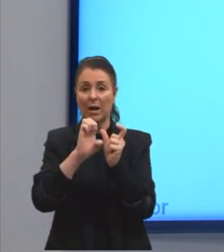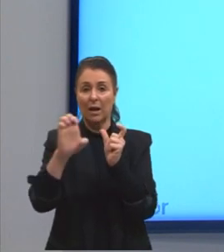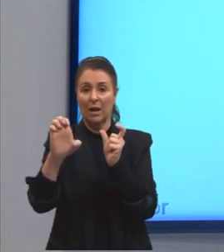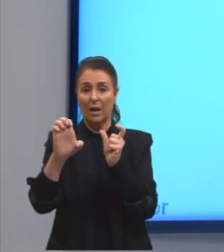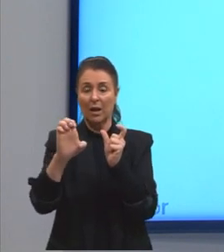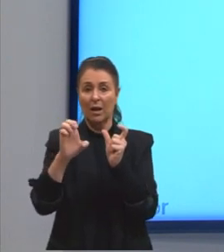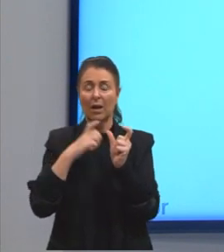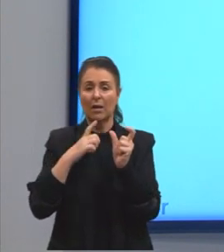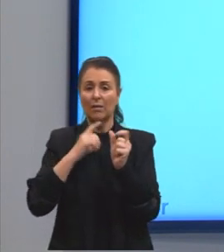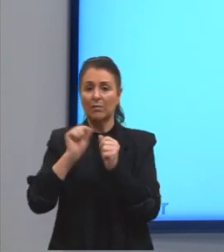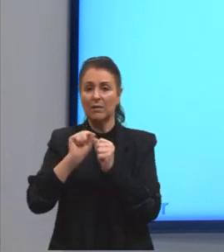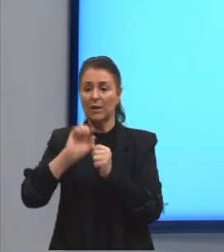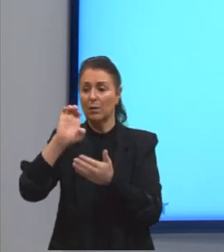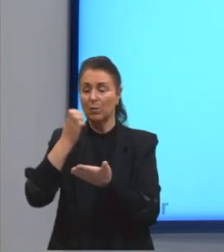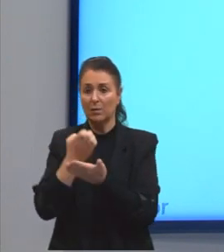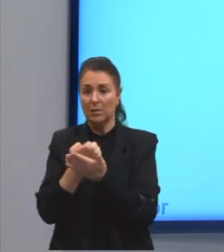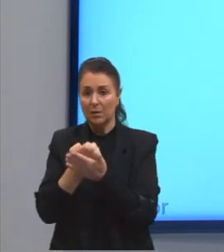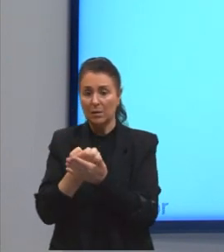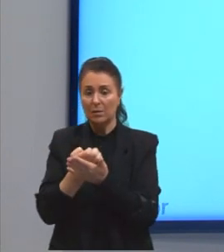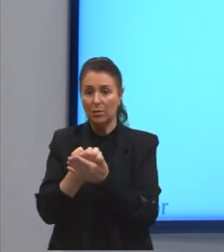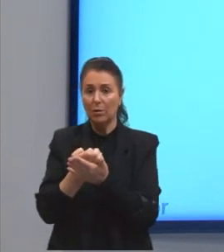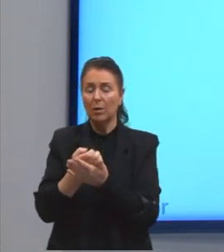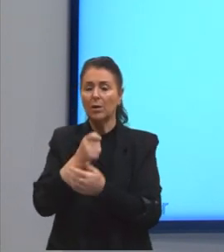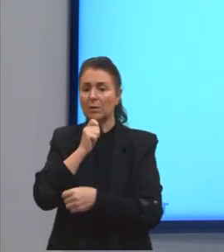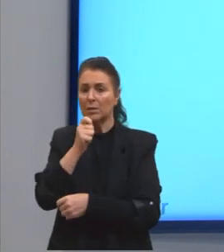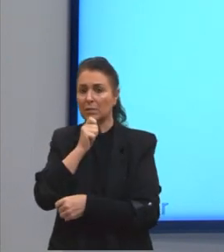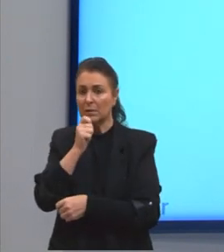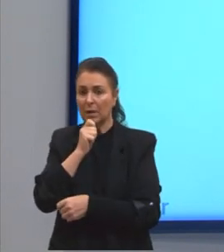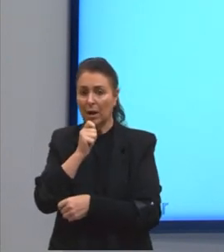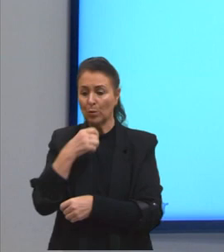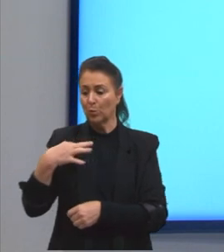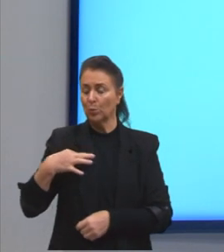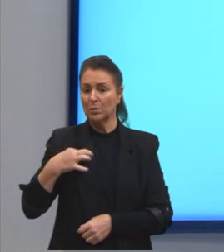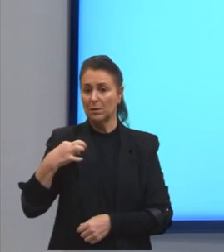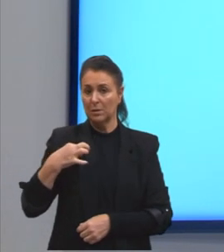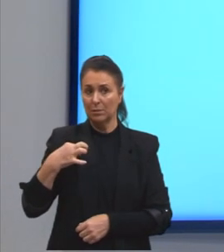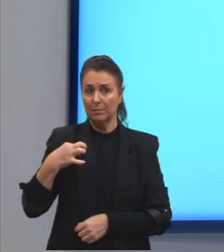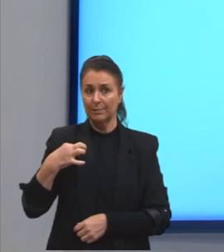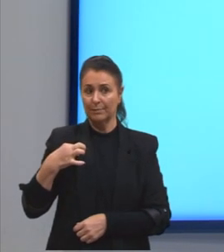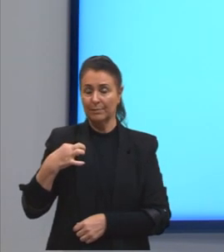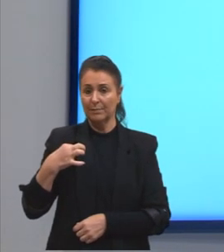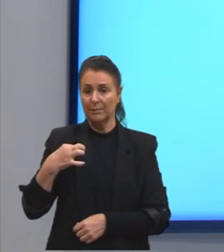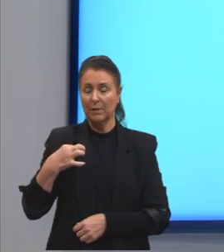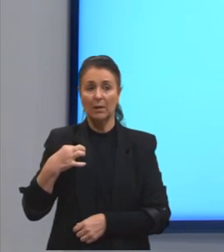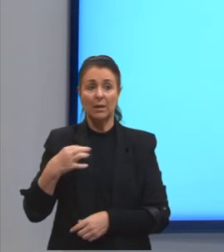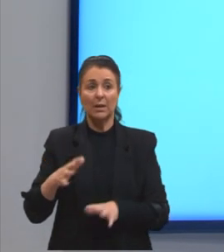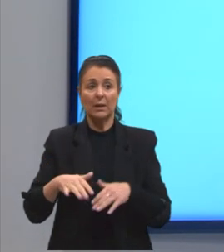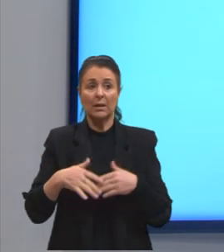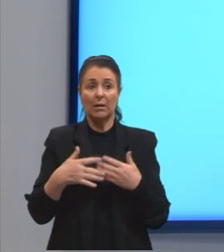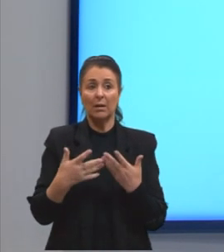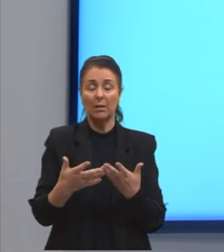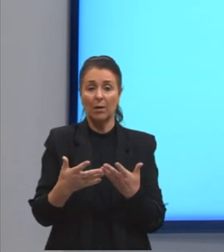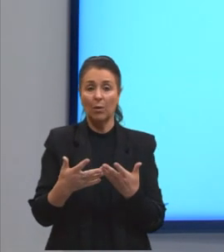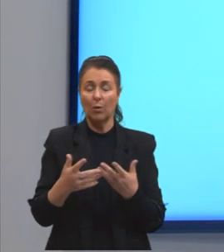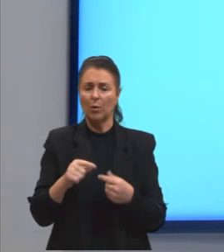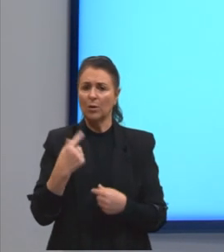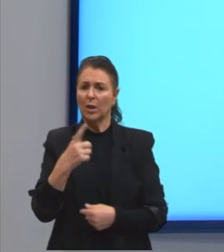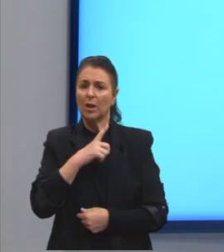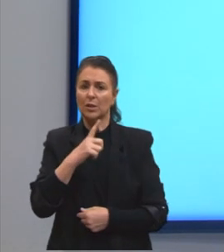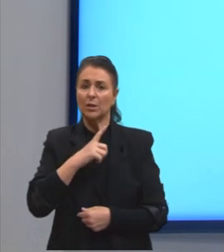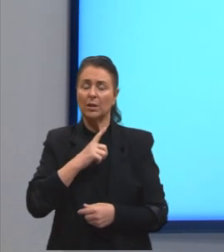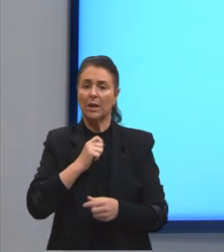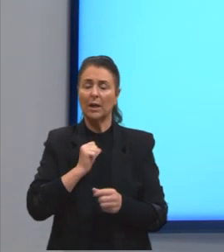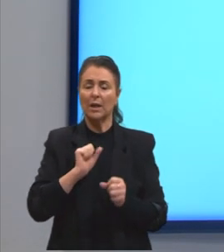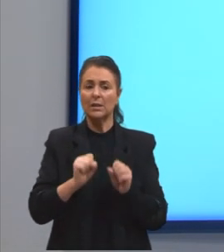Realizaram-se os exercícios, entrevistaram-se os candidatos. E, portanto, quando a gente tem esse